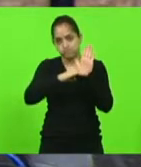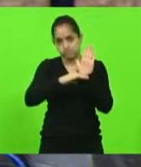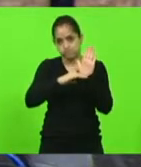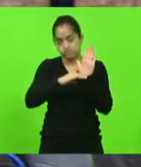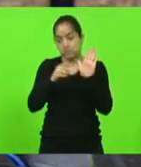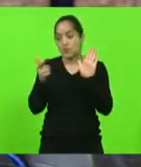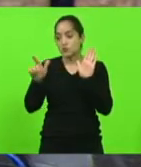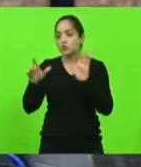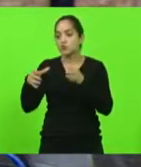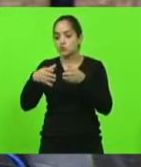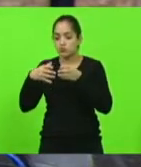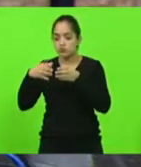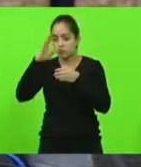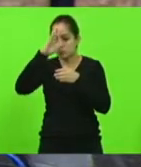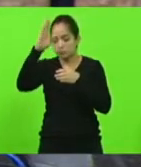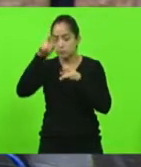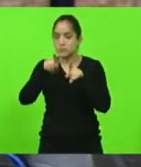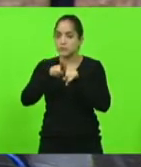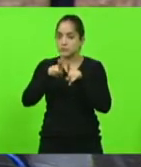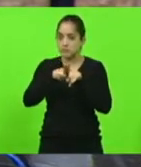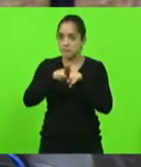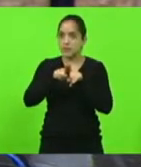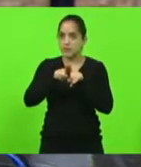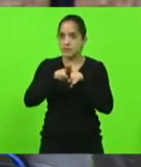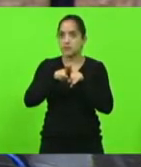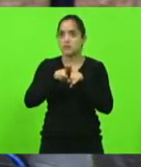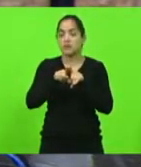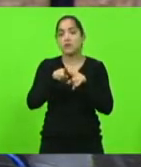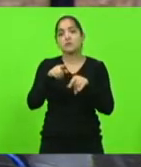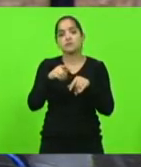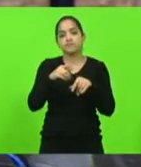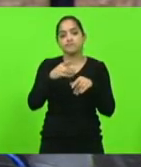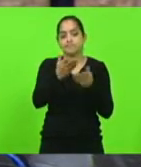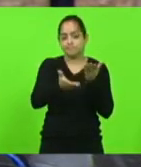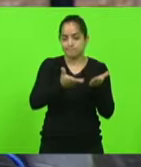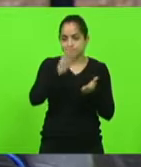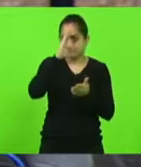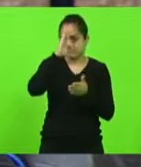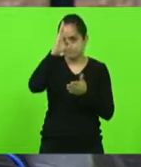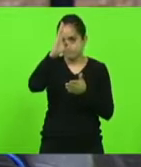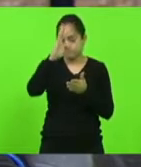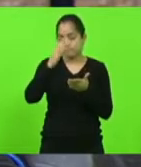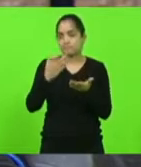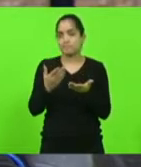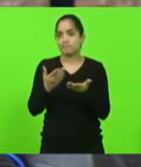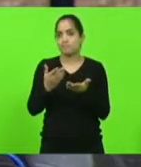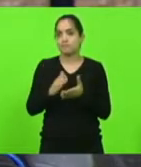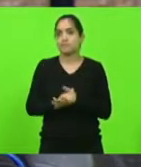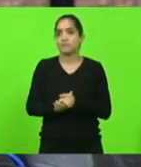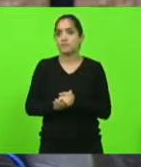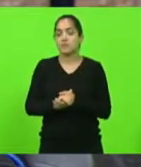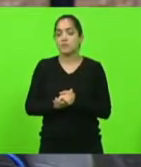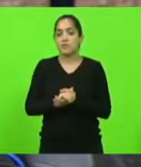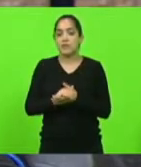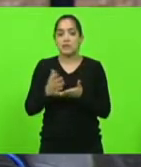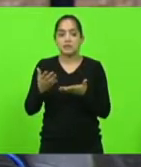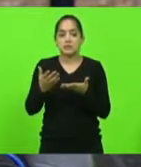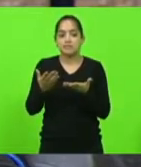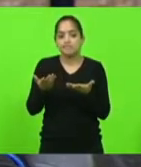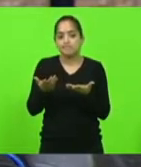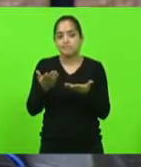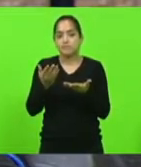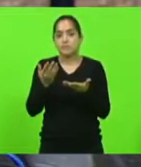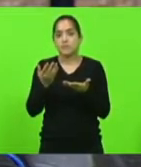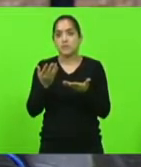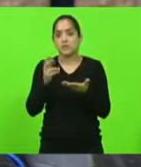que possuem patologias que também tem o atendimento preferencial. Eu não consigo enxergar outra lógica nisso